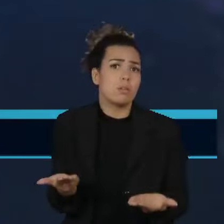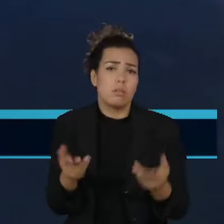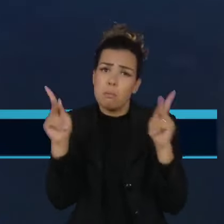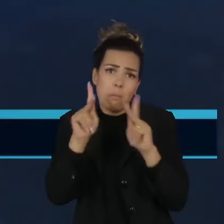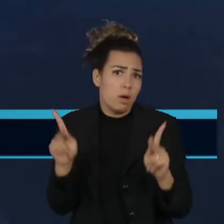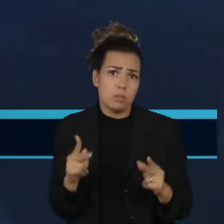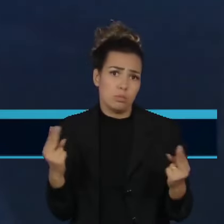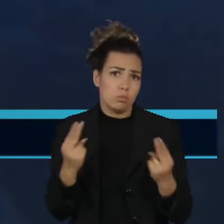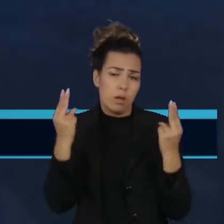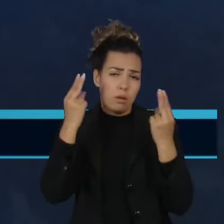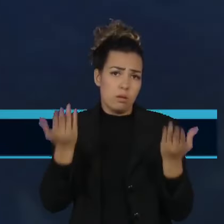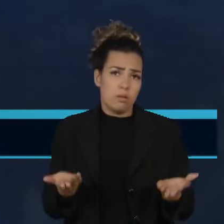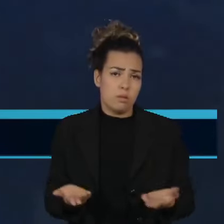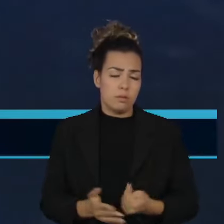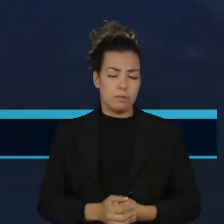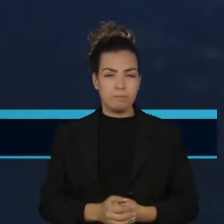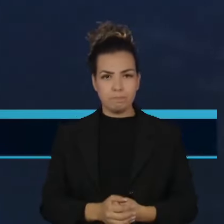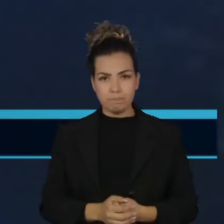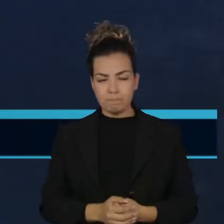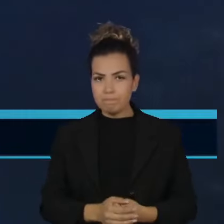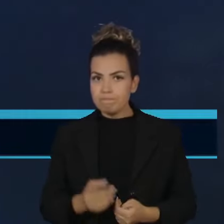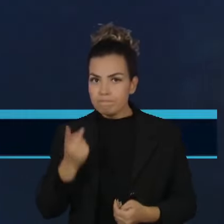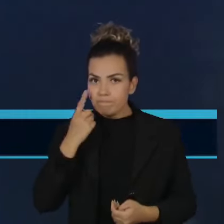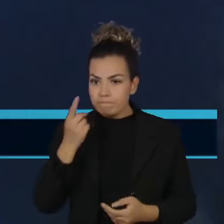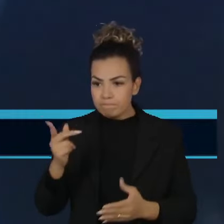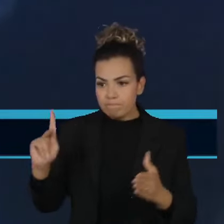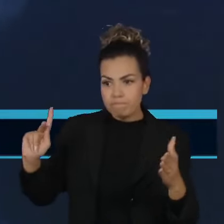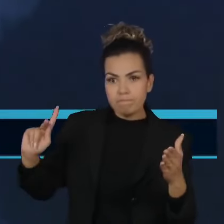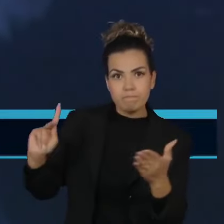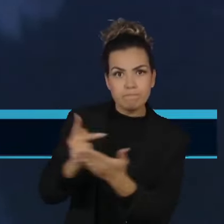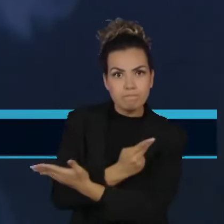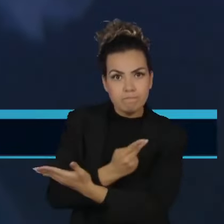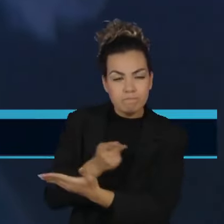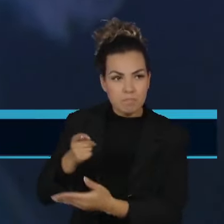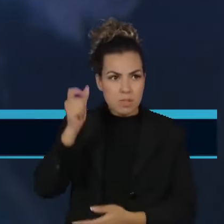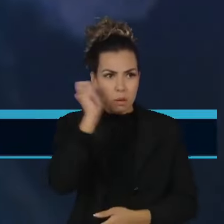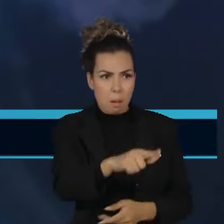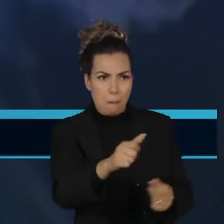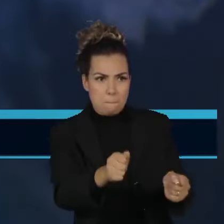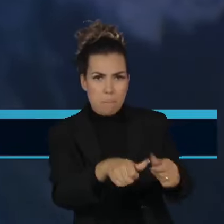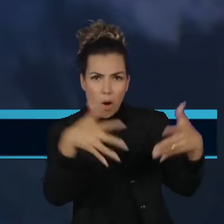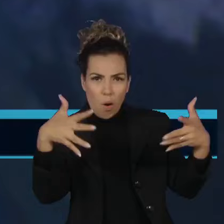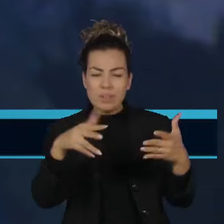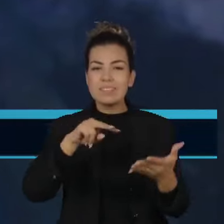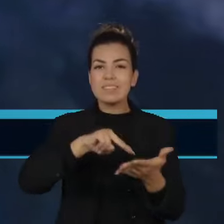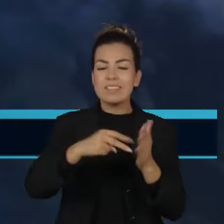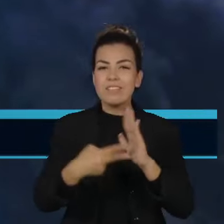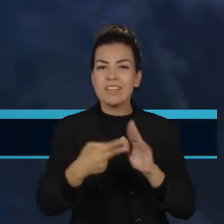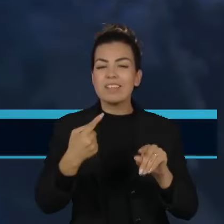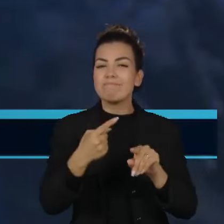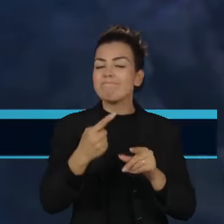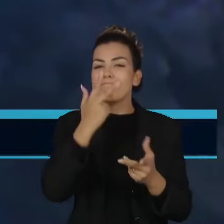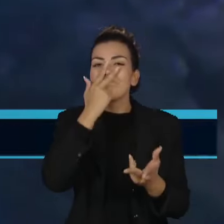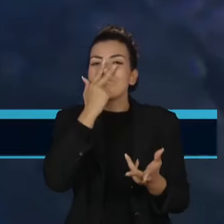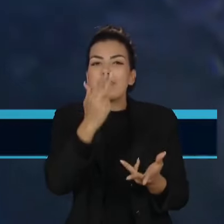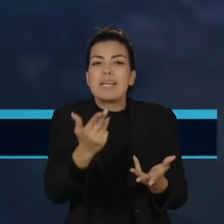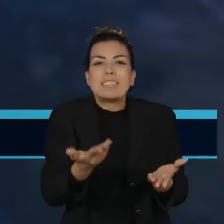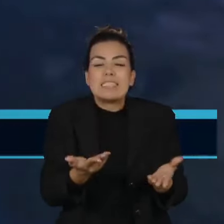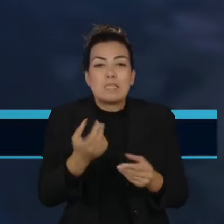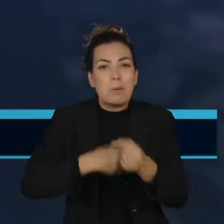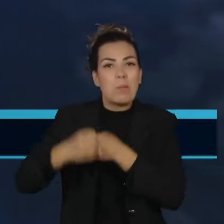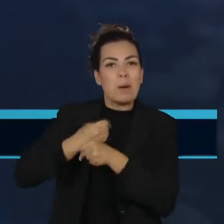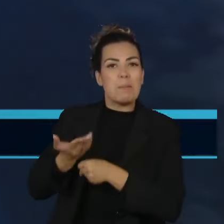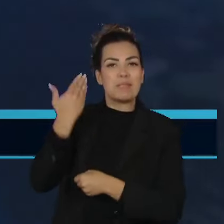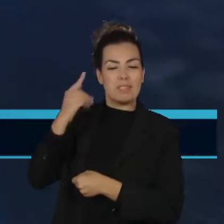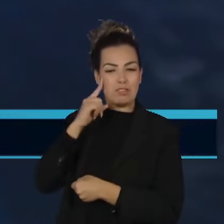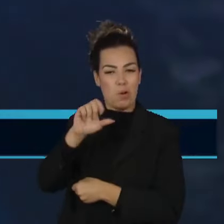O atentado foi um balde de água fria nas articulações da anistia para os envolvidos nos ataques de 8 de janeiro do ano passado.